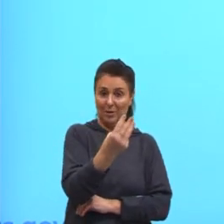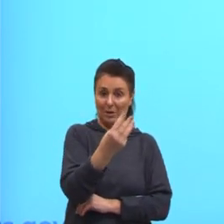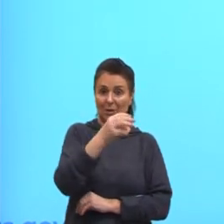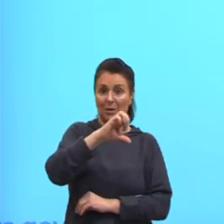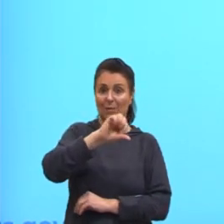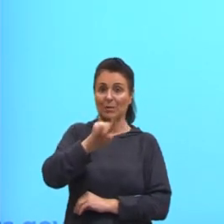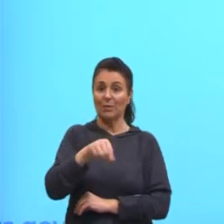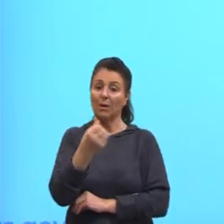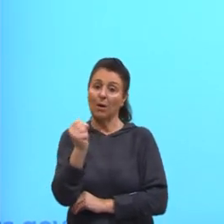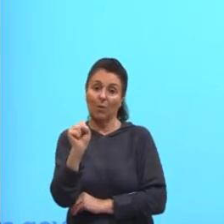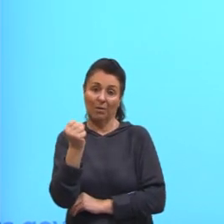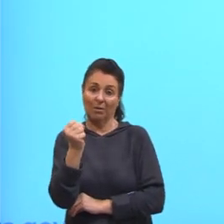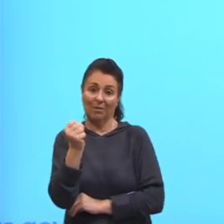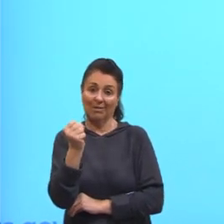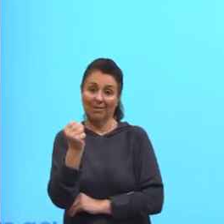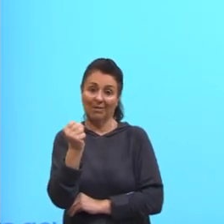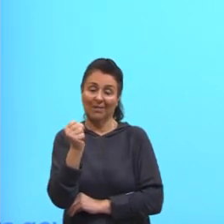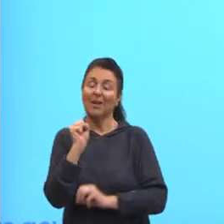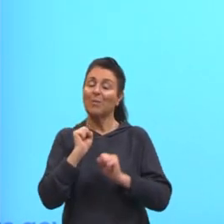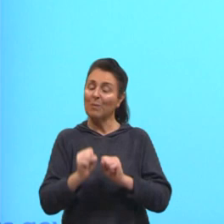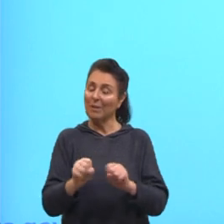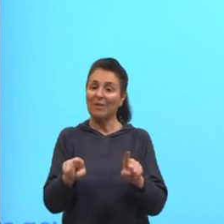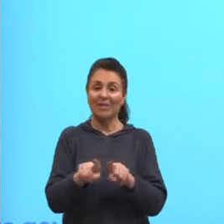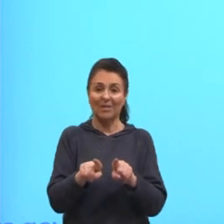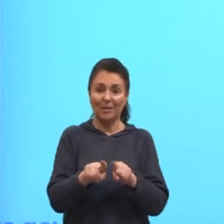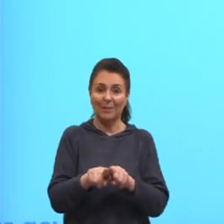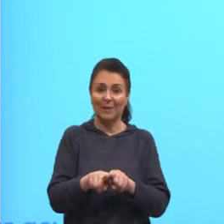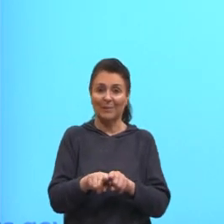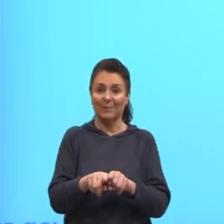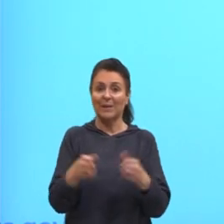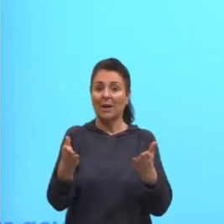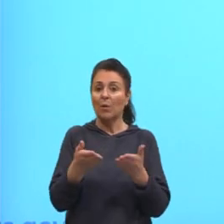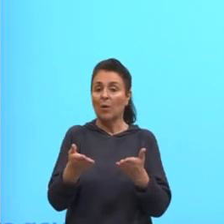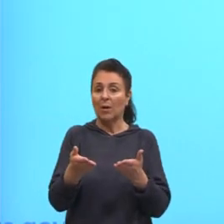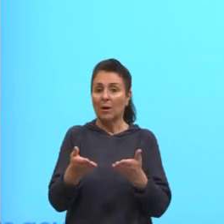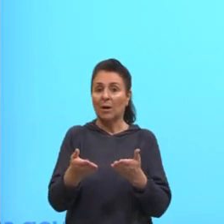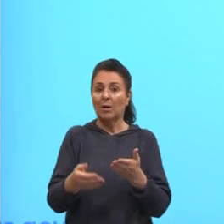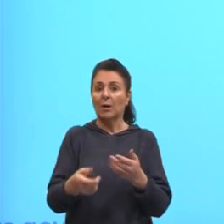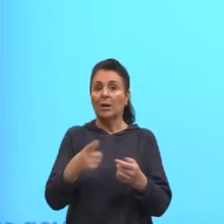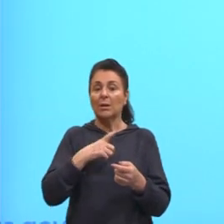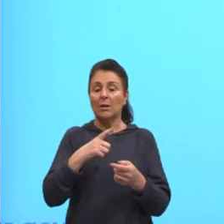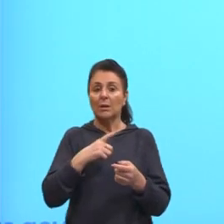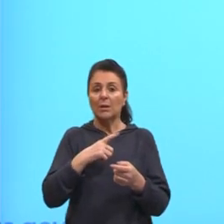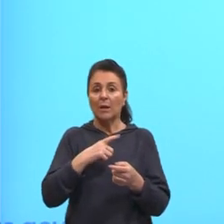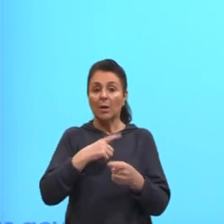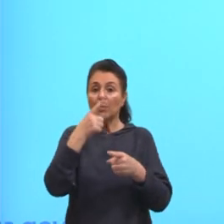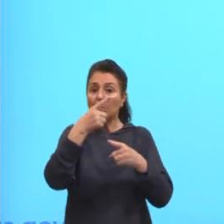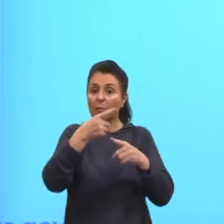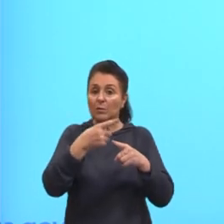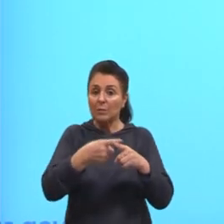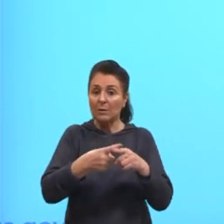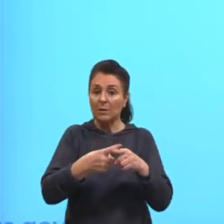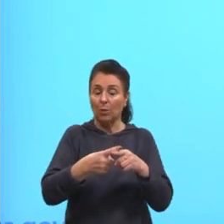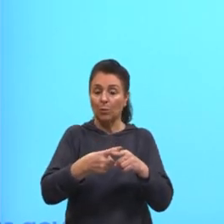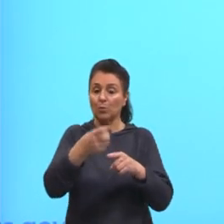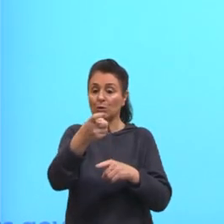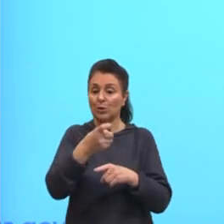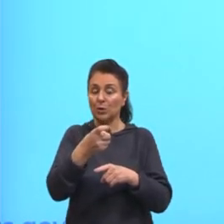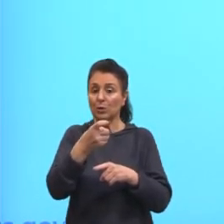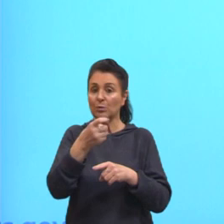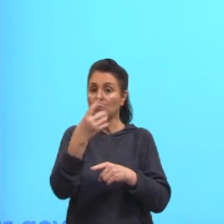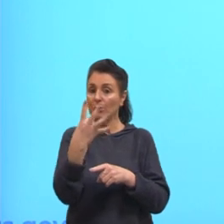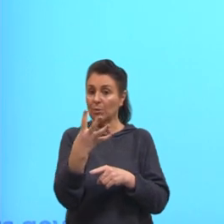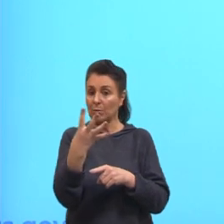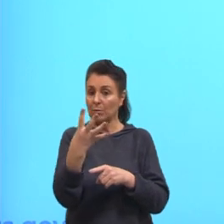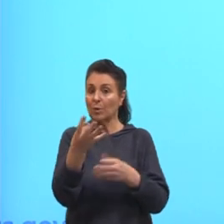desconsiderar. O que eu ainda tenho aqui com o X? Eu tenho essa multiplicação por 4, mas eu quero o valor